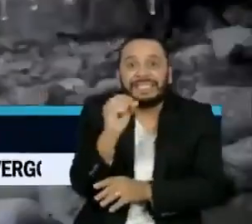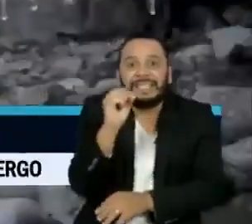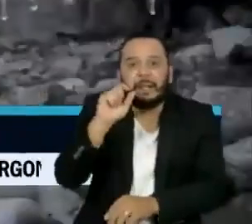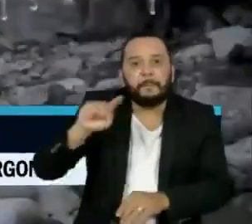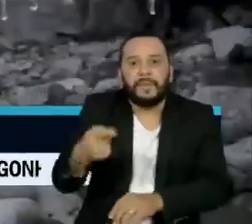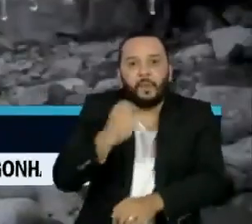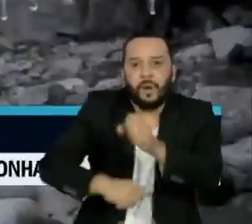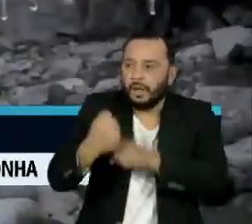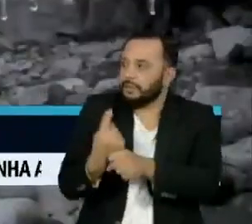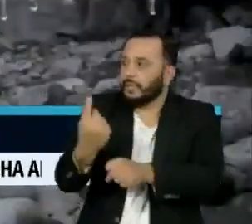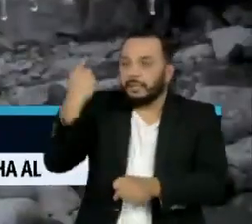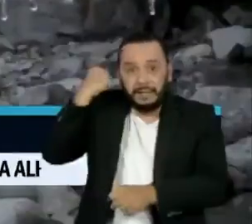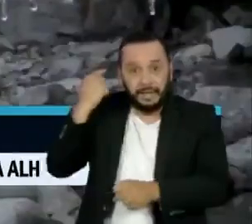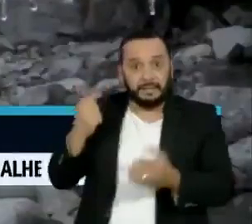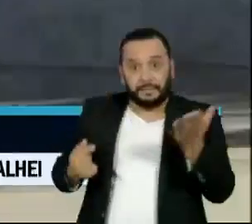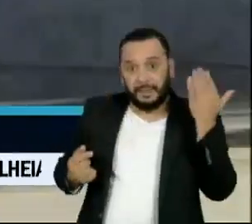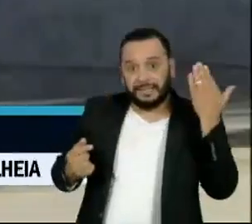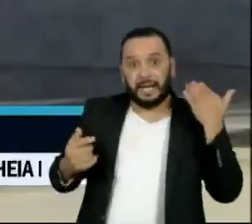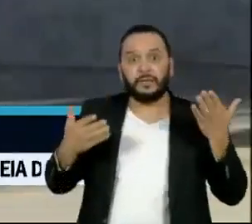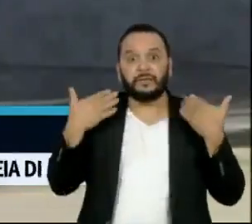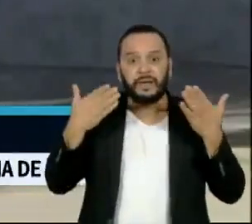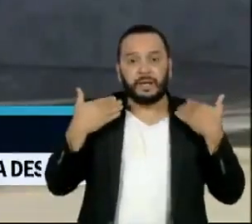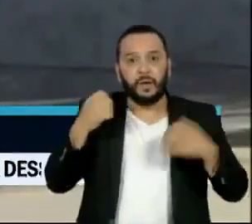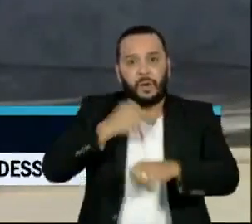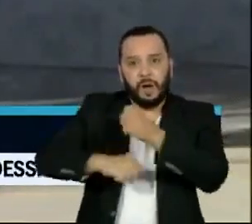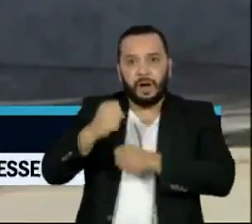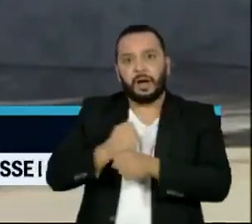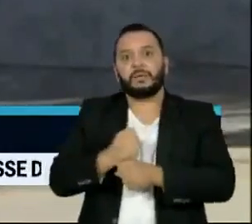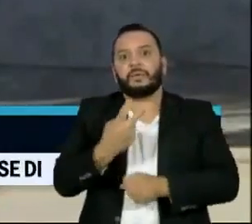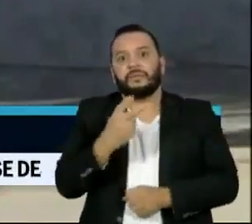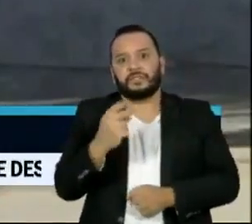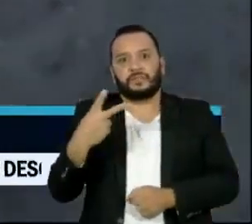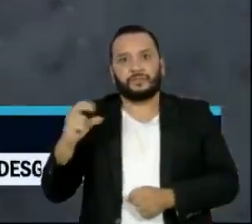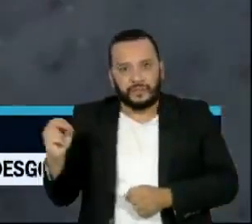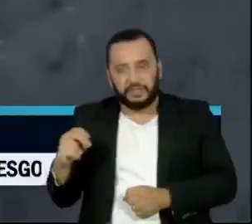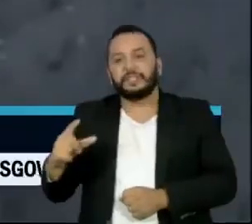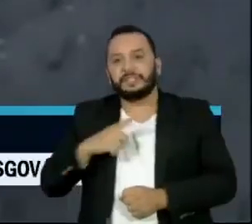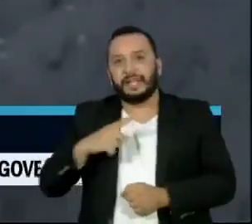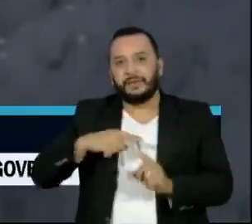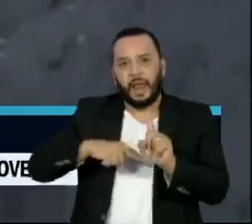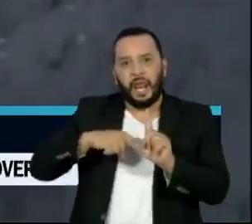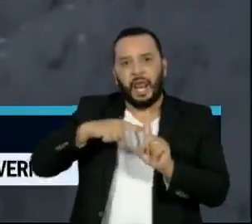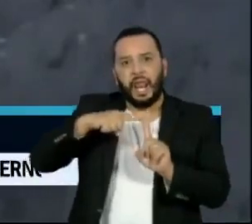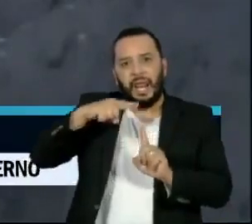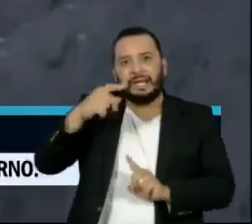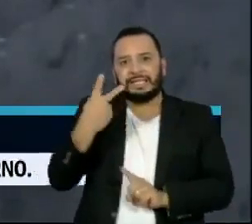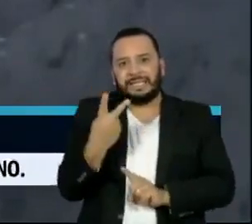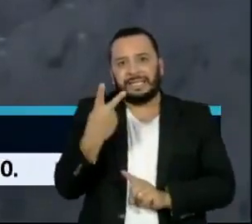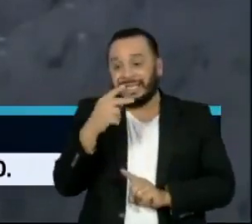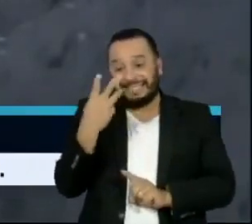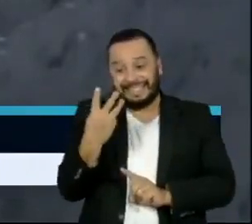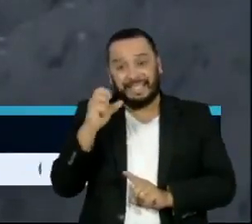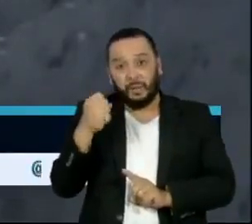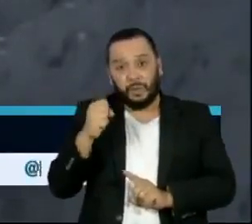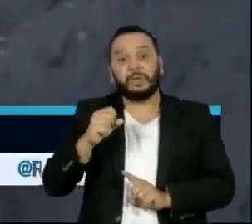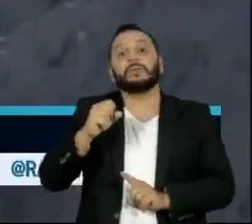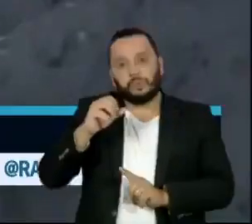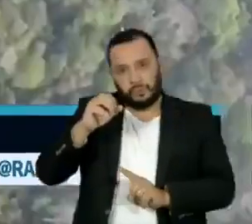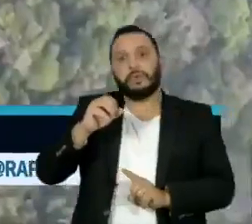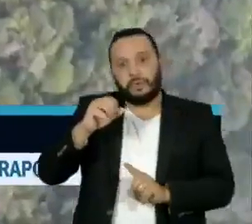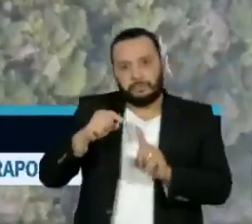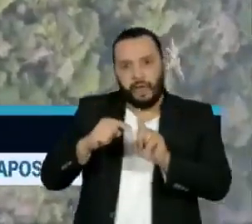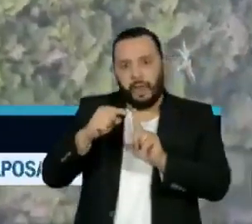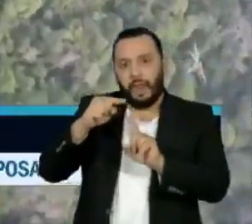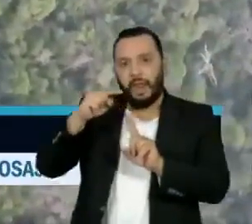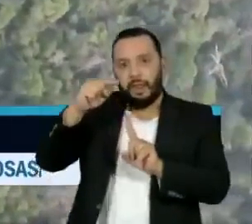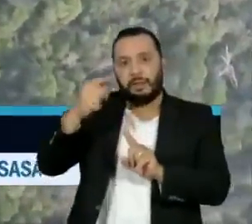registrou no verão de 2020 temperatura de 38 graus, 20% acima da média.